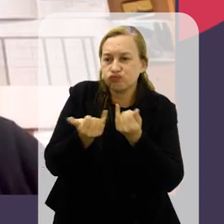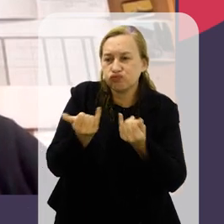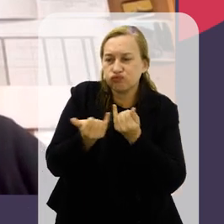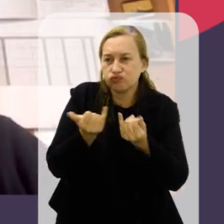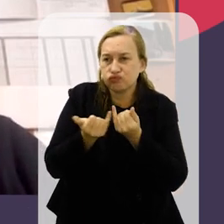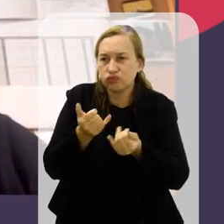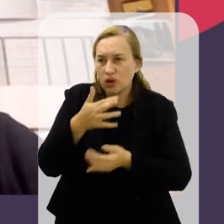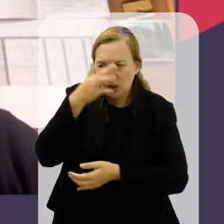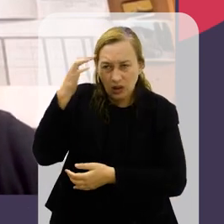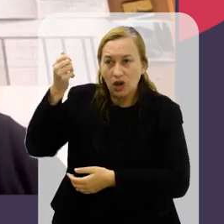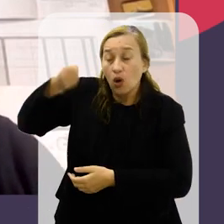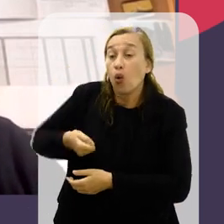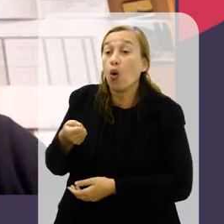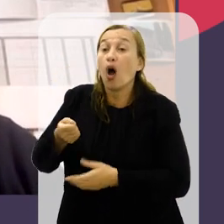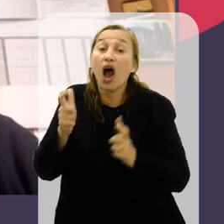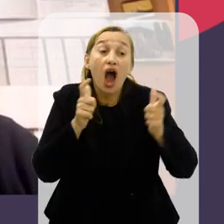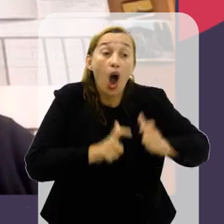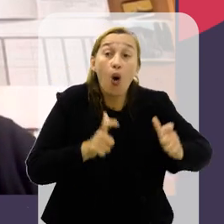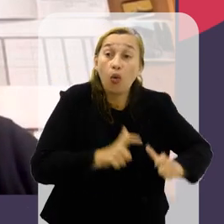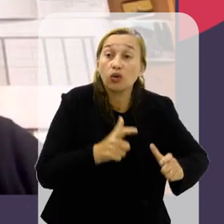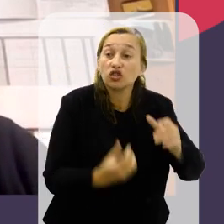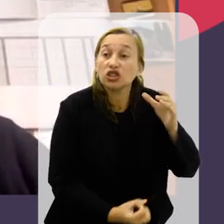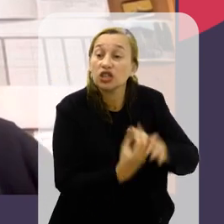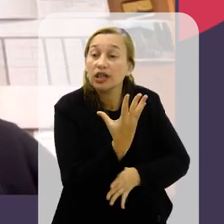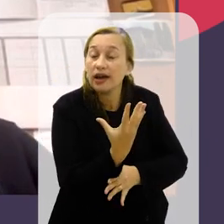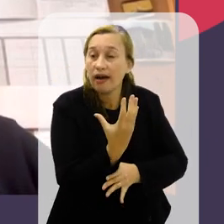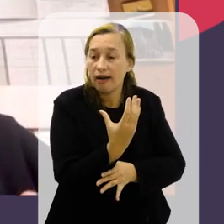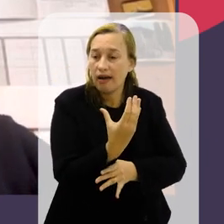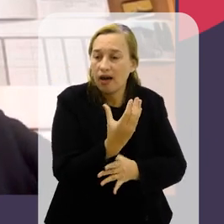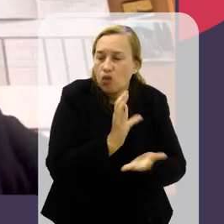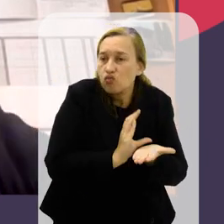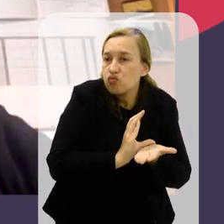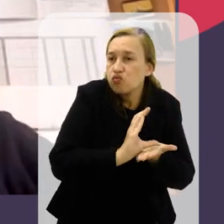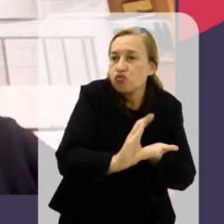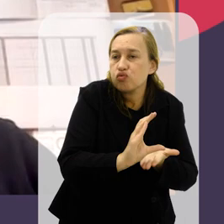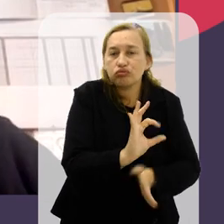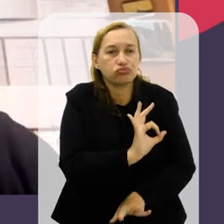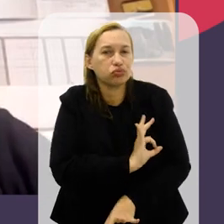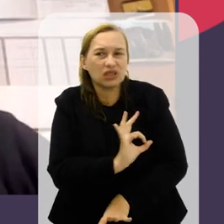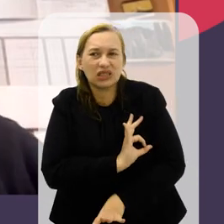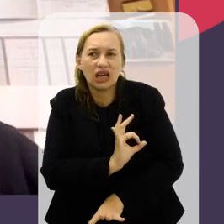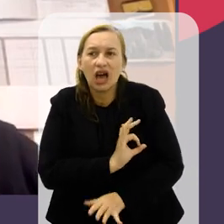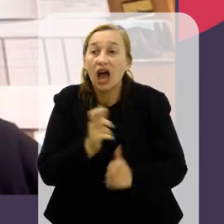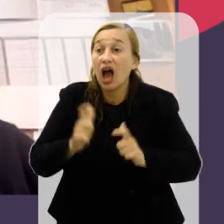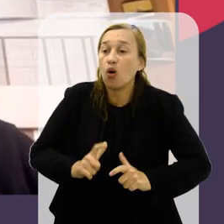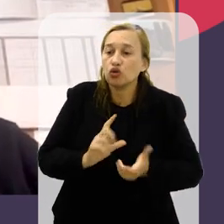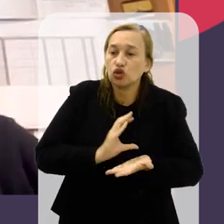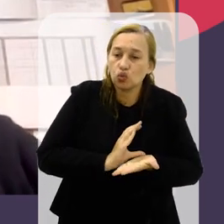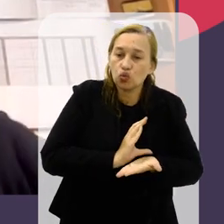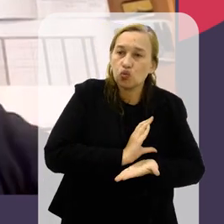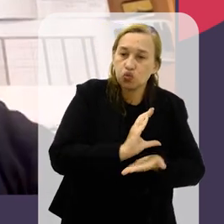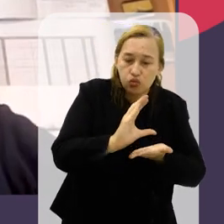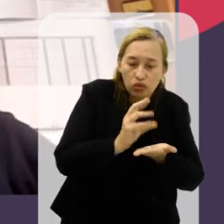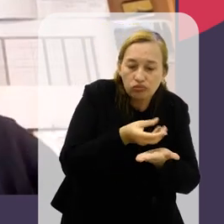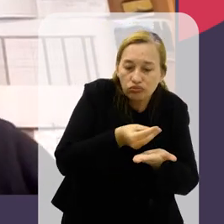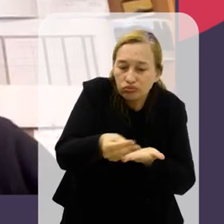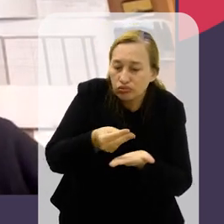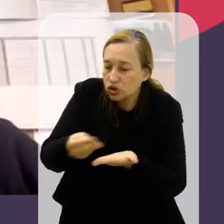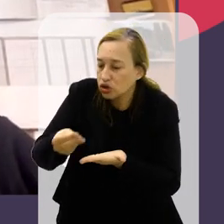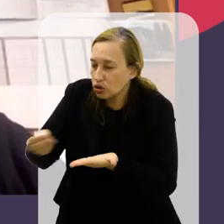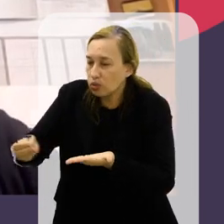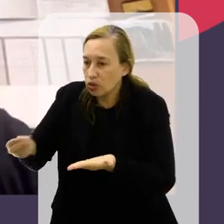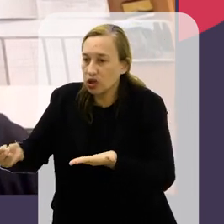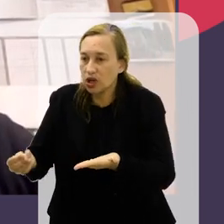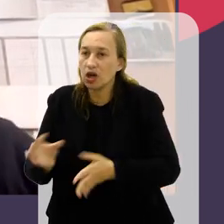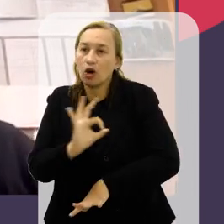isso pode informar muitíssimo decisões de, por exemplo, onde nós vamos implementar os nossos recursos, recursos policiais,